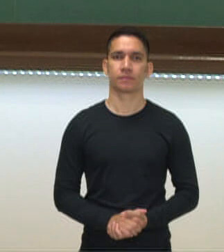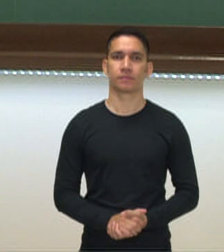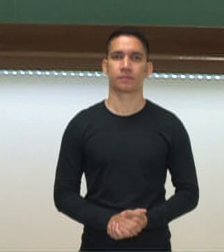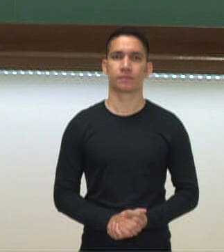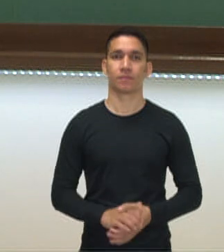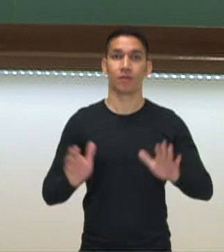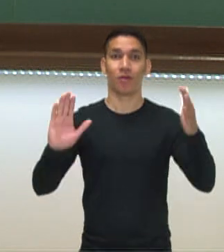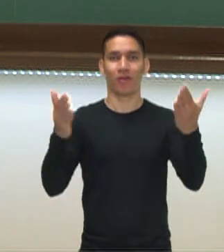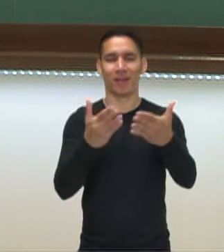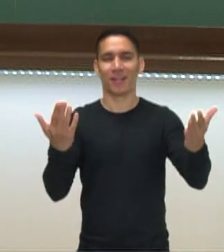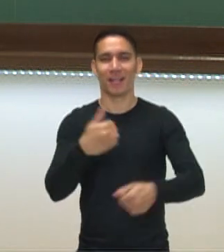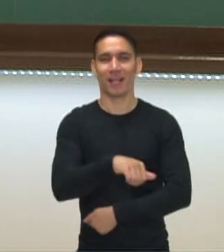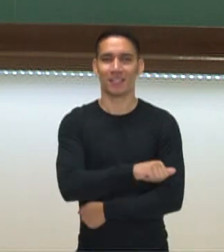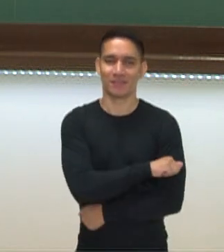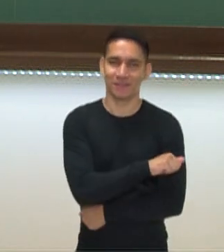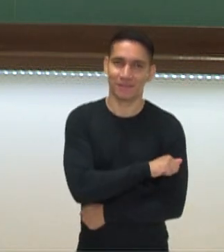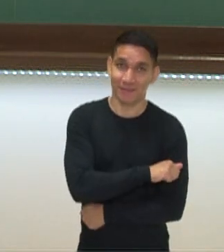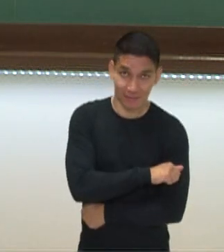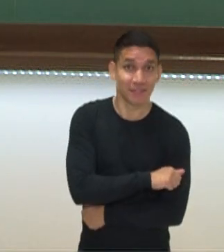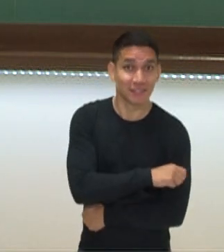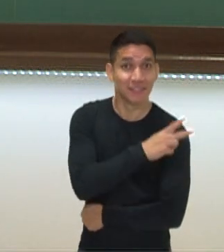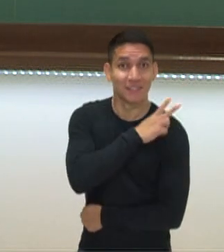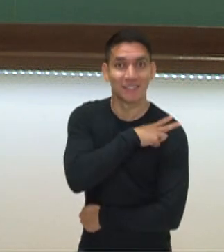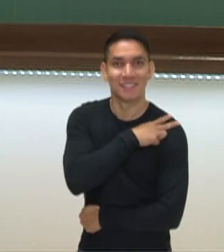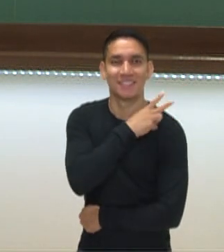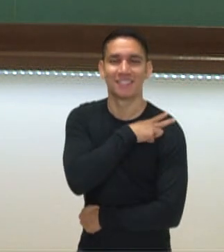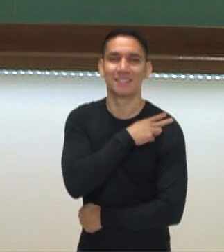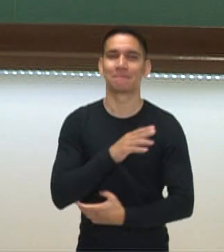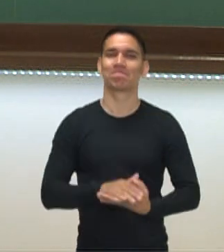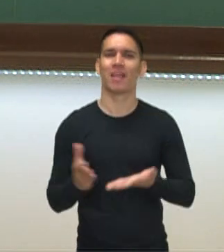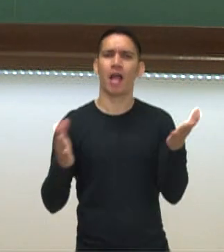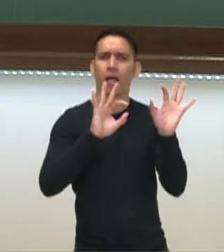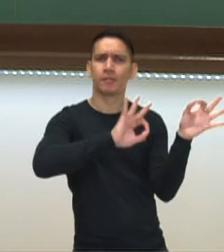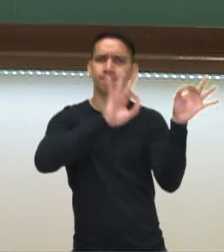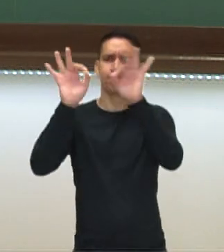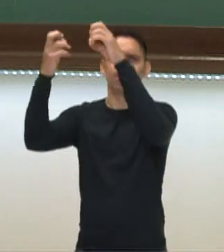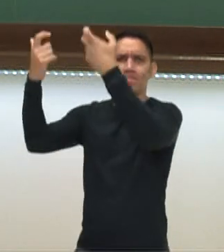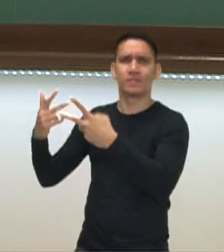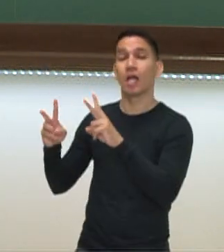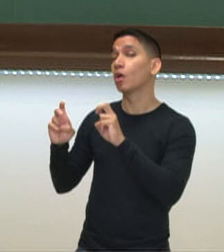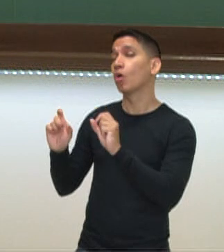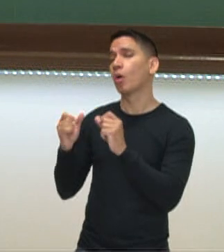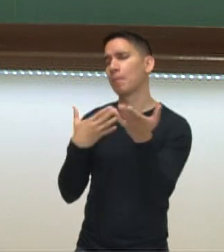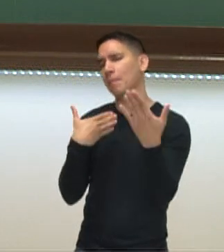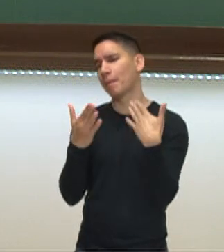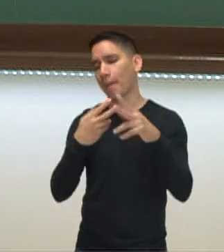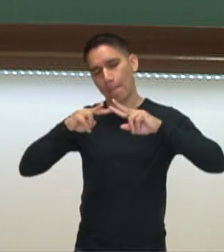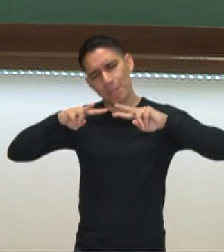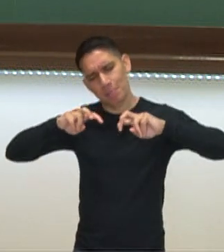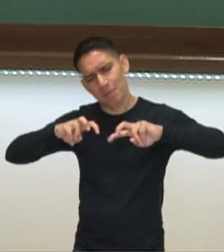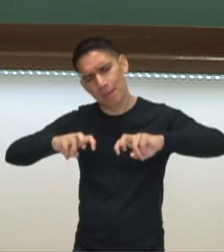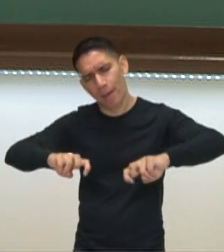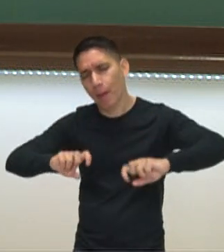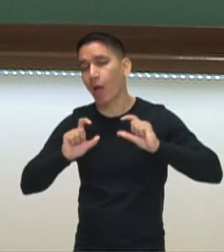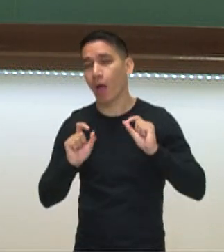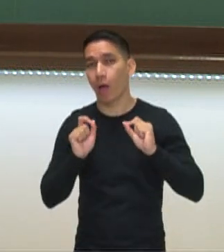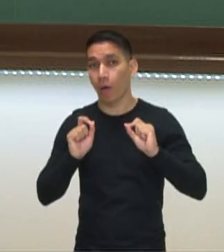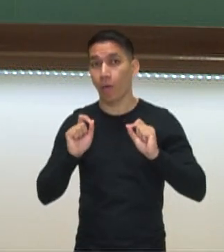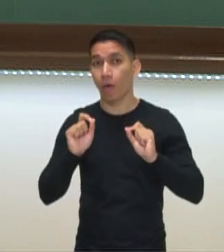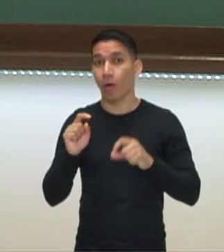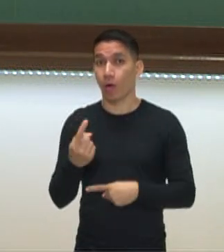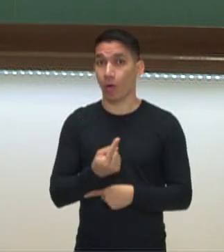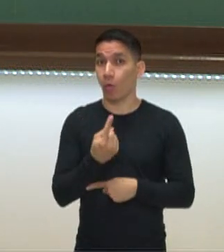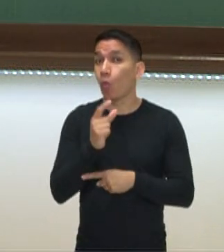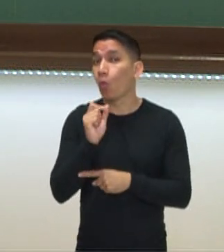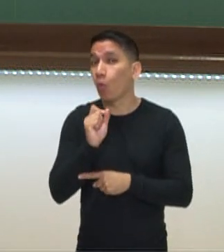Olá, estudantes da segunda série. Nesse vídeo vamos começar o nosso aprofundamento 1